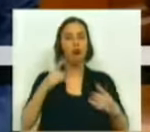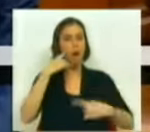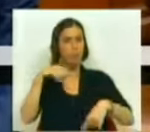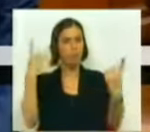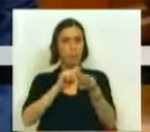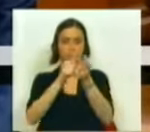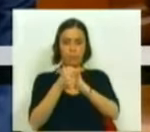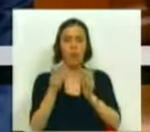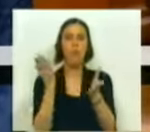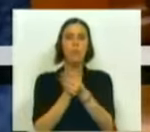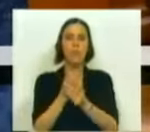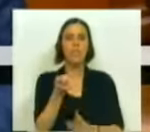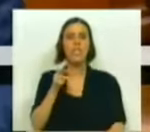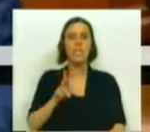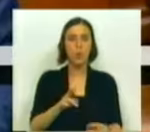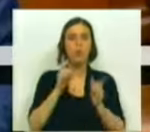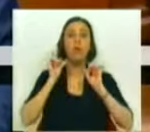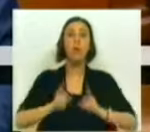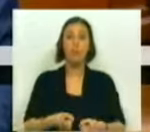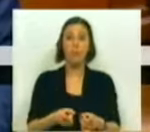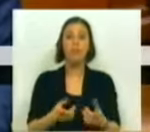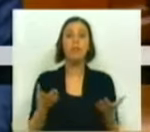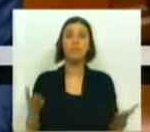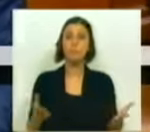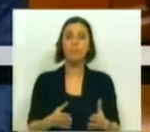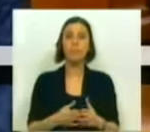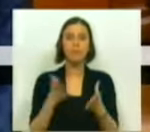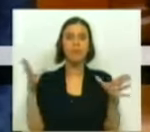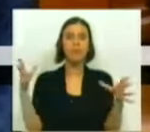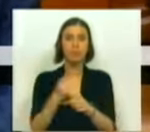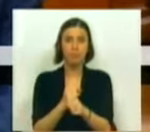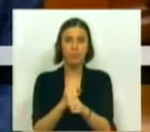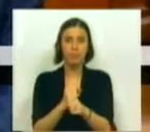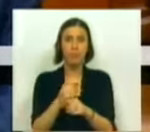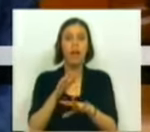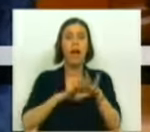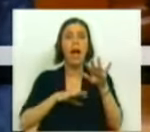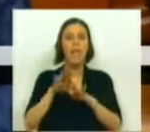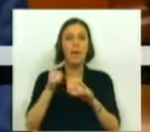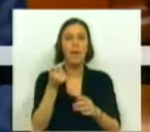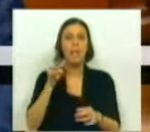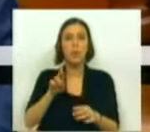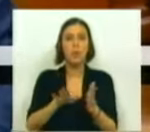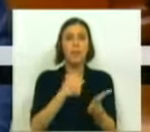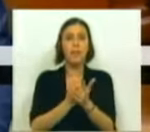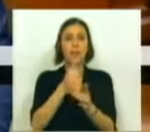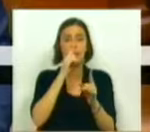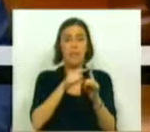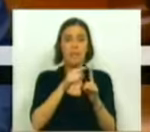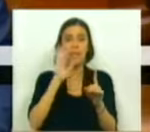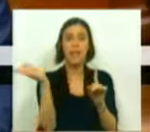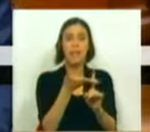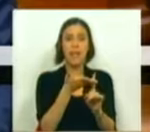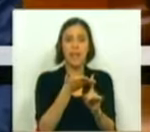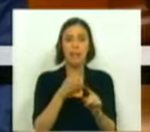anunciou a reforma do processo executivo, que passará, designadamente, pela extinção da ação executiva, sempre que o título seja